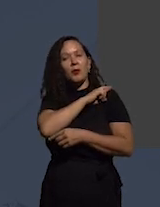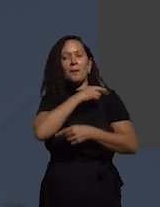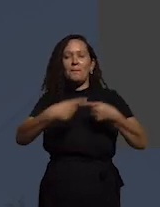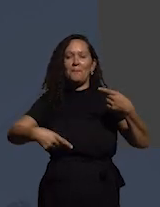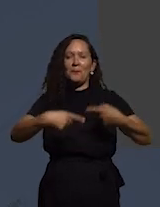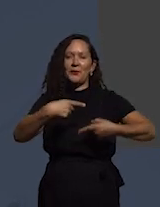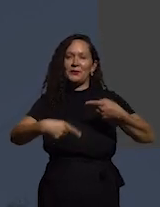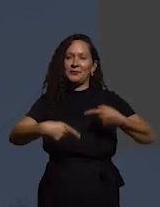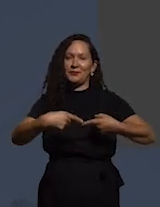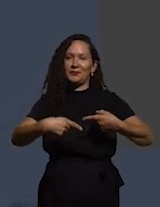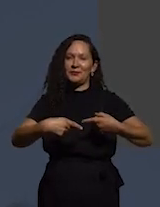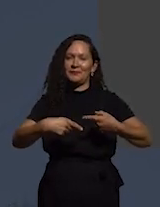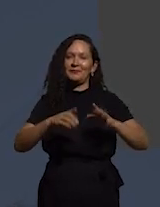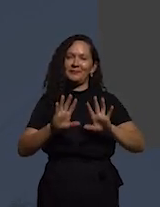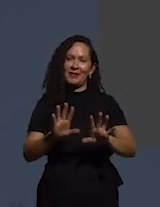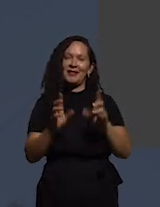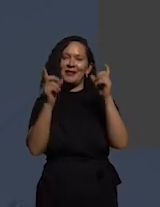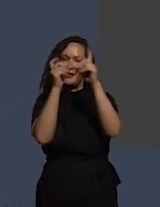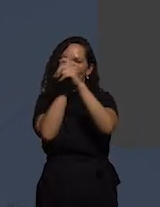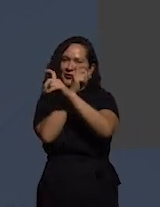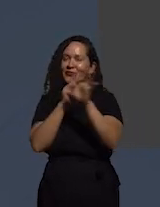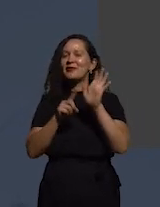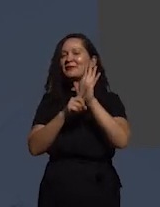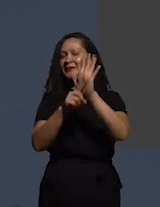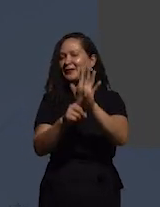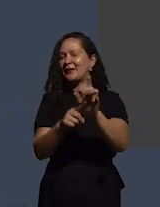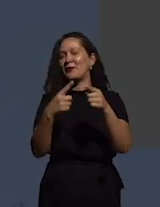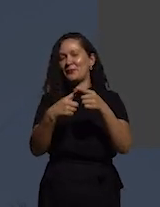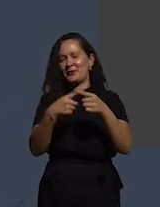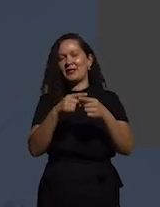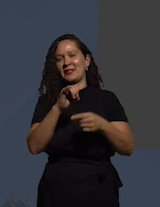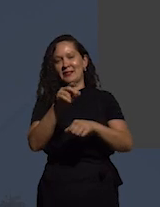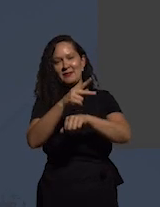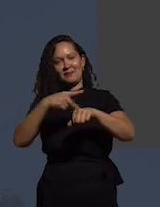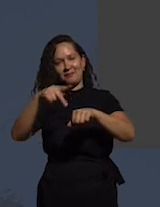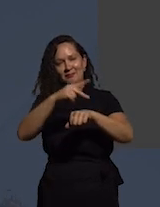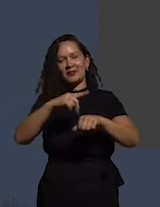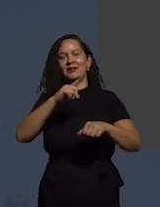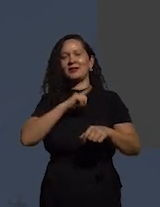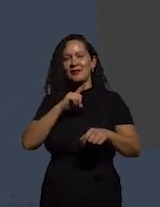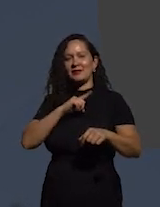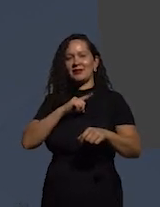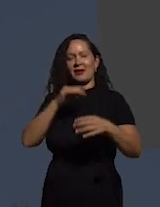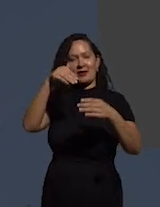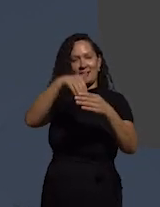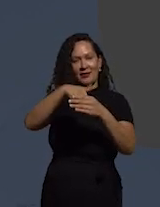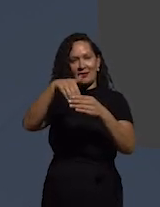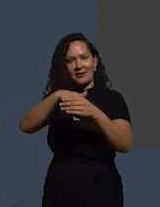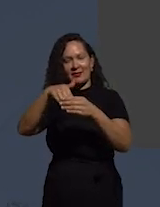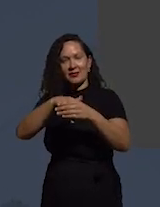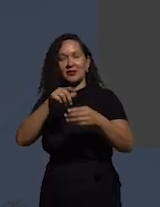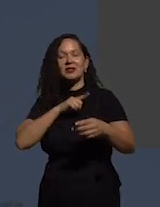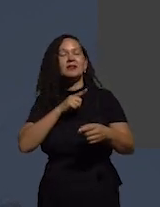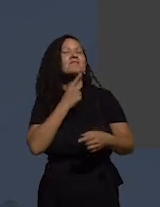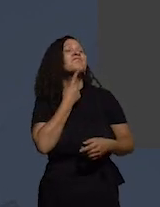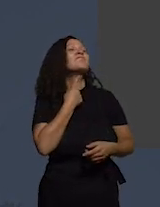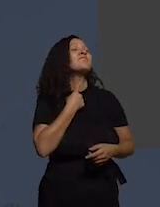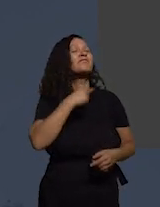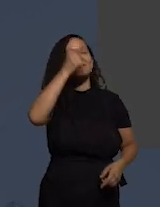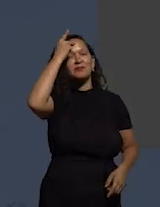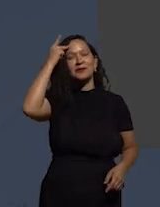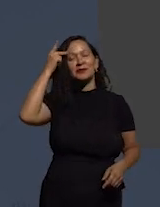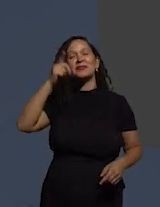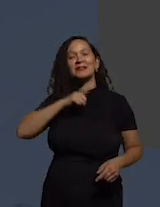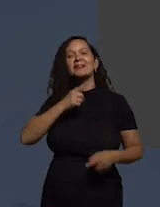é claro que isso é muito difícil de se fazer simplesmente porque uma vez que o país tem eleições nós temos desejos que